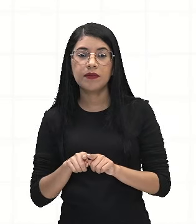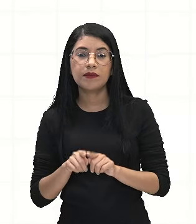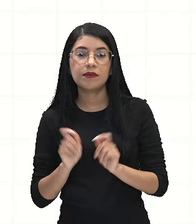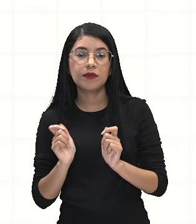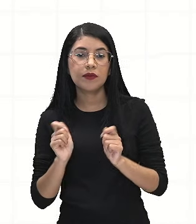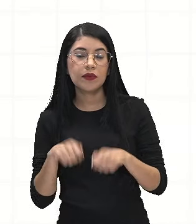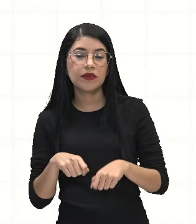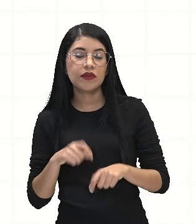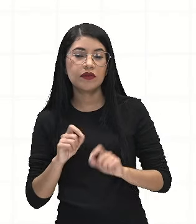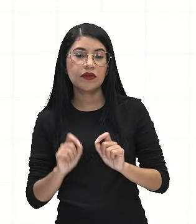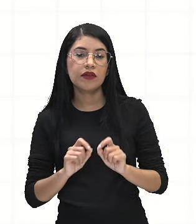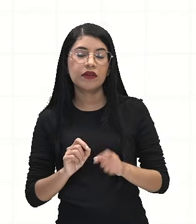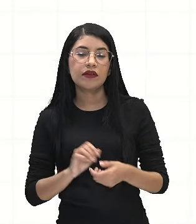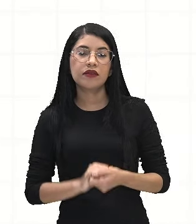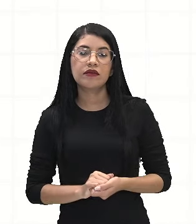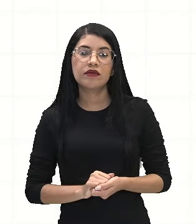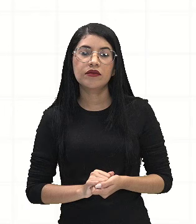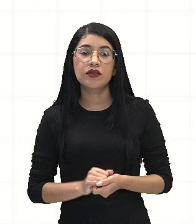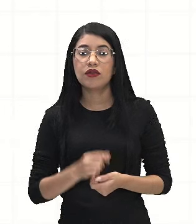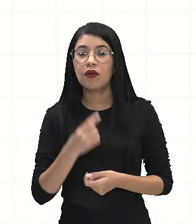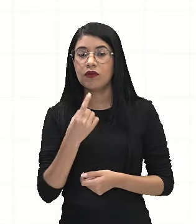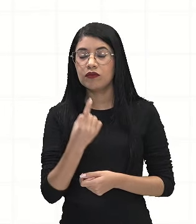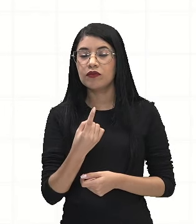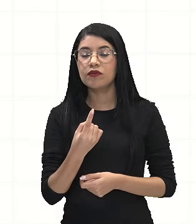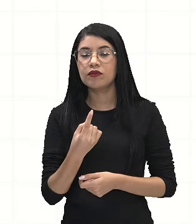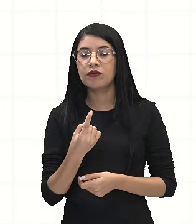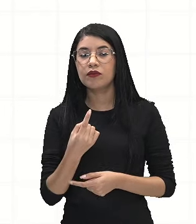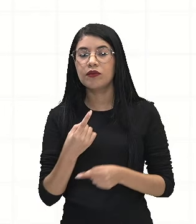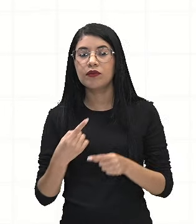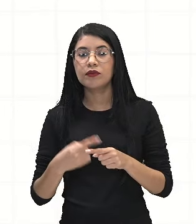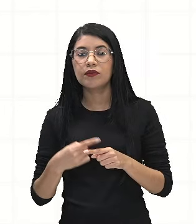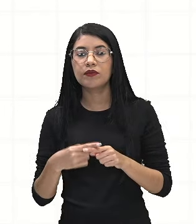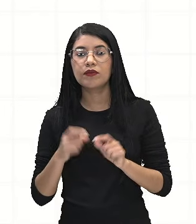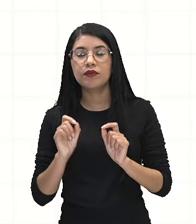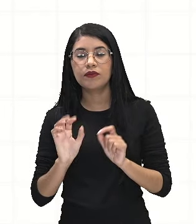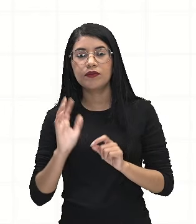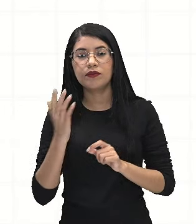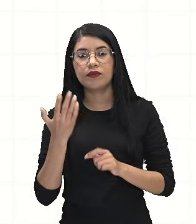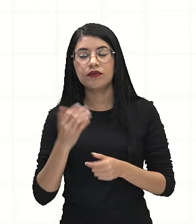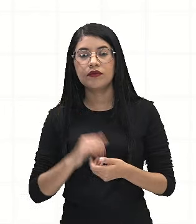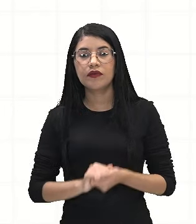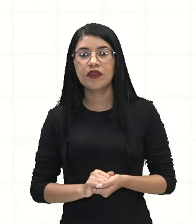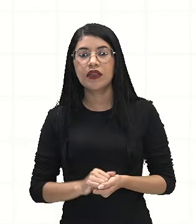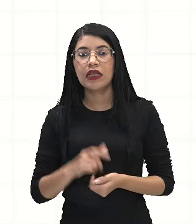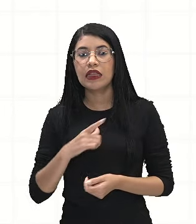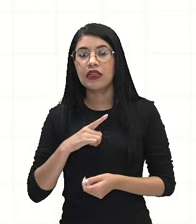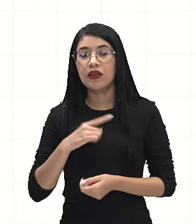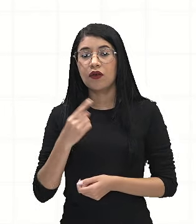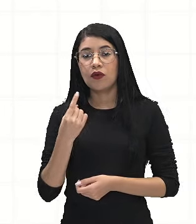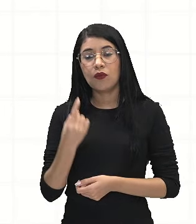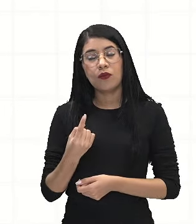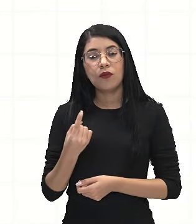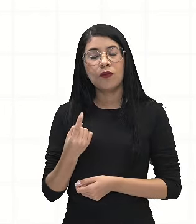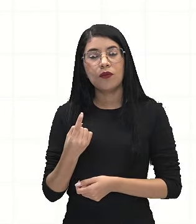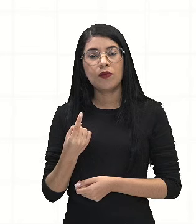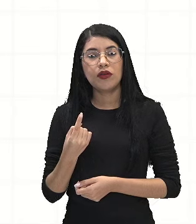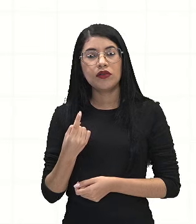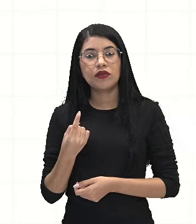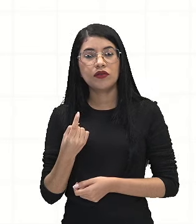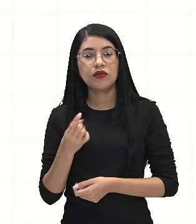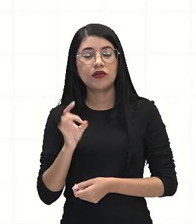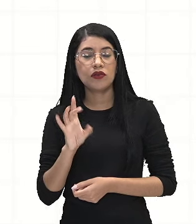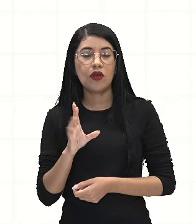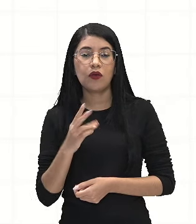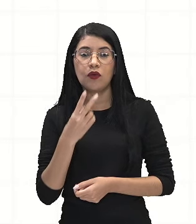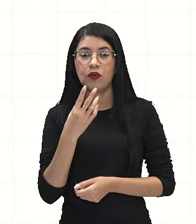é somente uma, né? Porque eu tenho uma carta com duas cores,